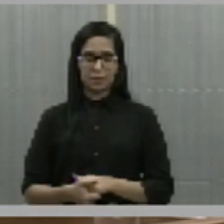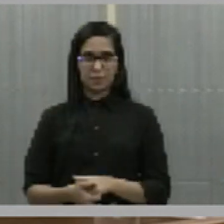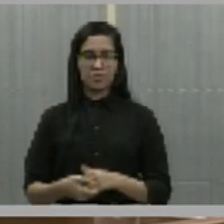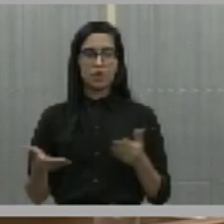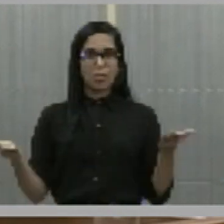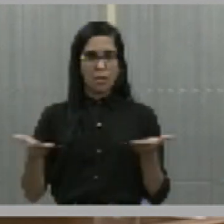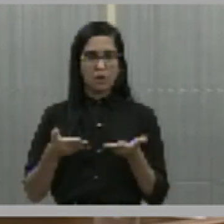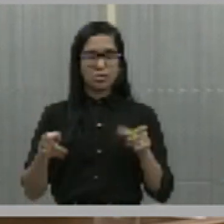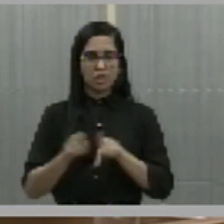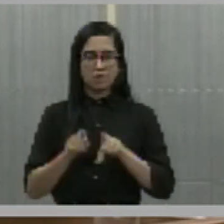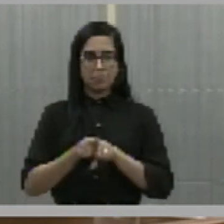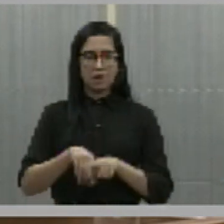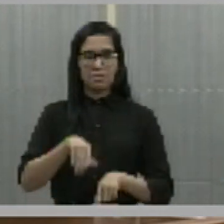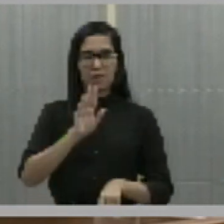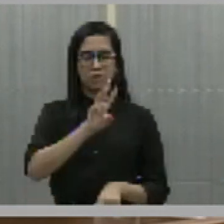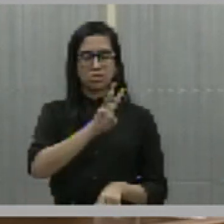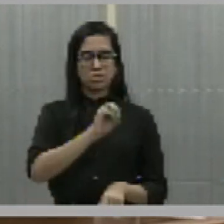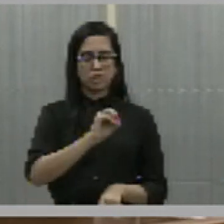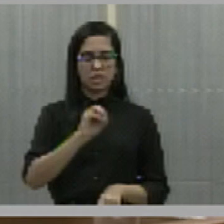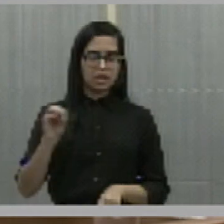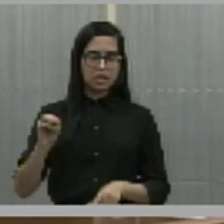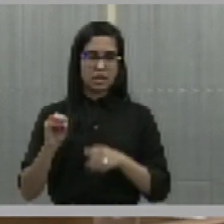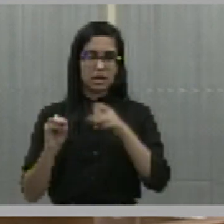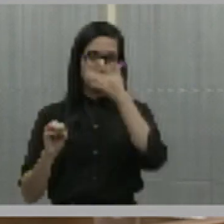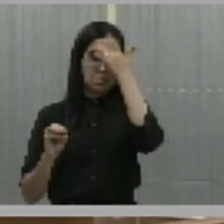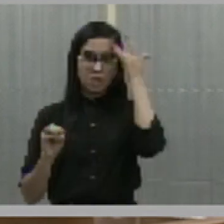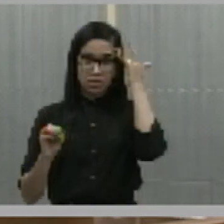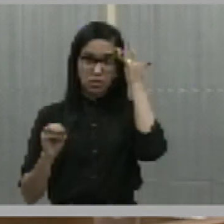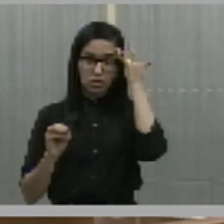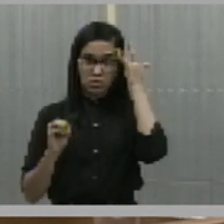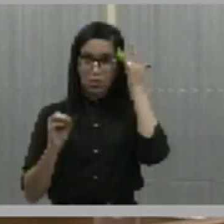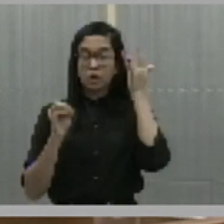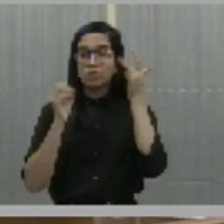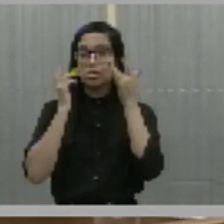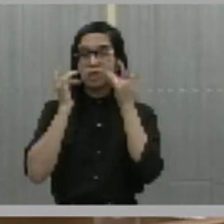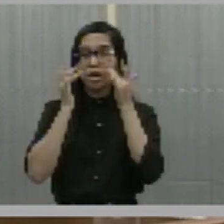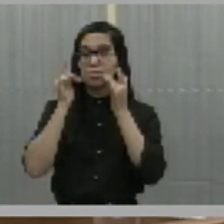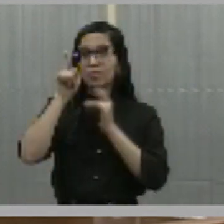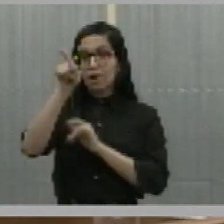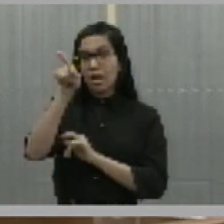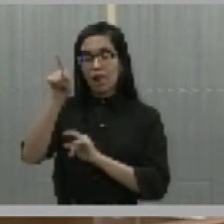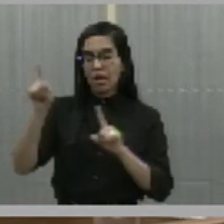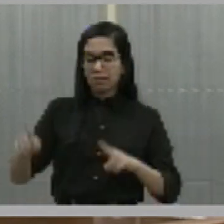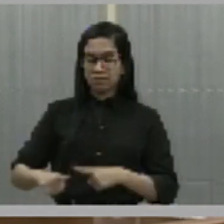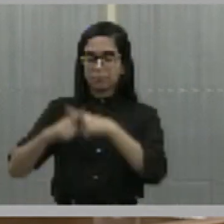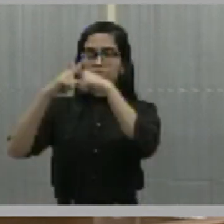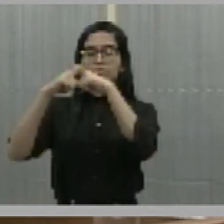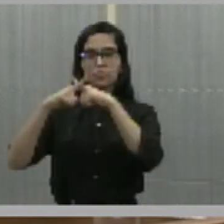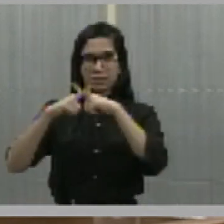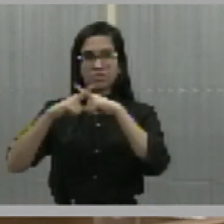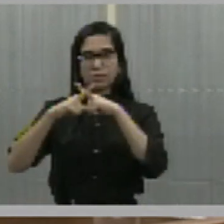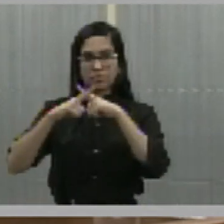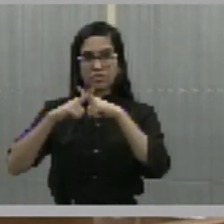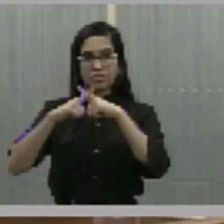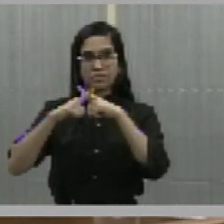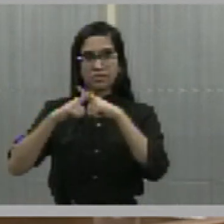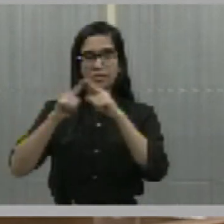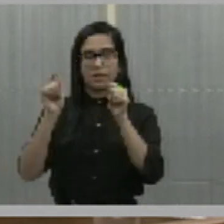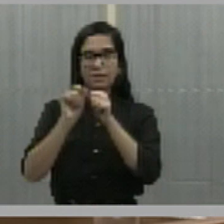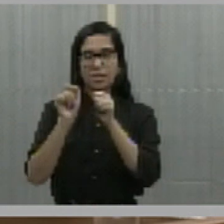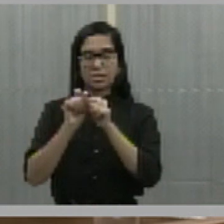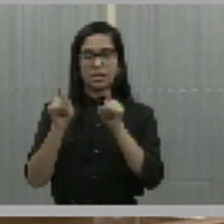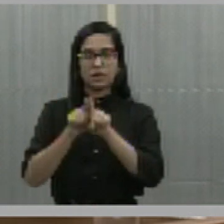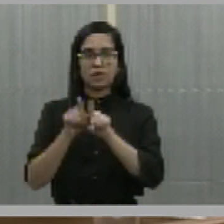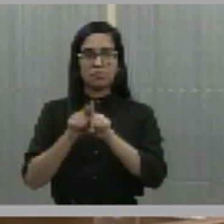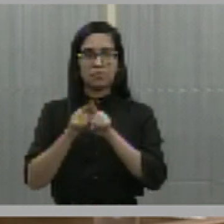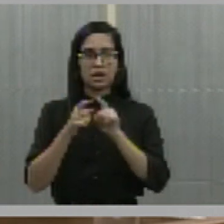hoje, também, mais de 300 atores estão nesse momento no Monumento da Batalha do Genipapo em Campo Maior, encenando um